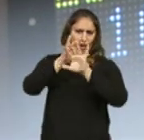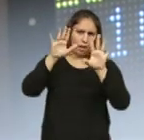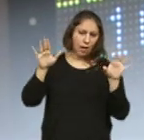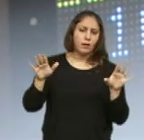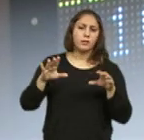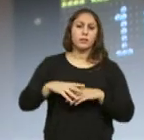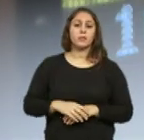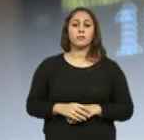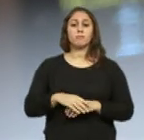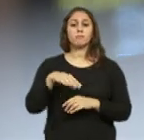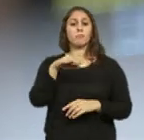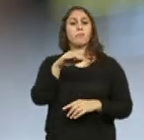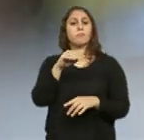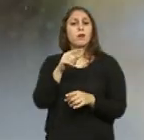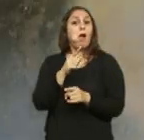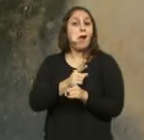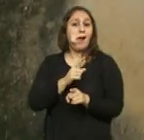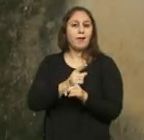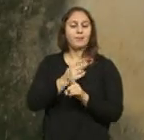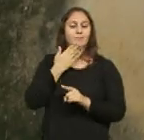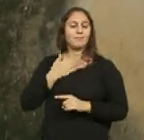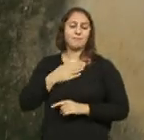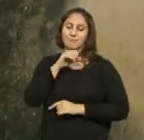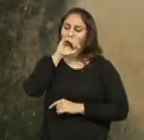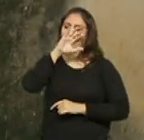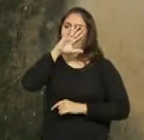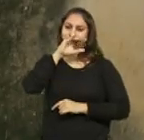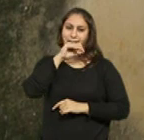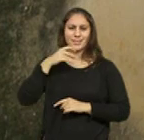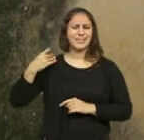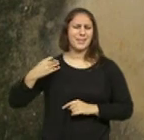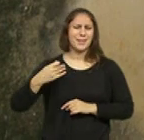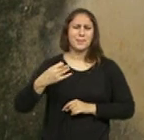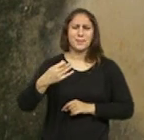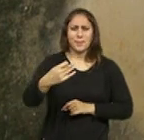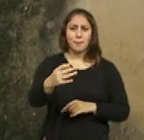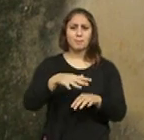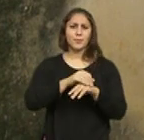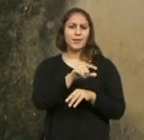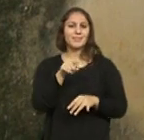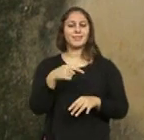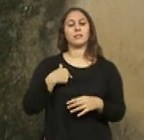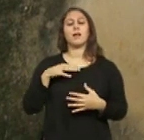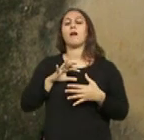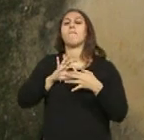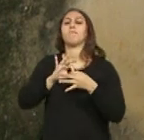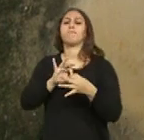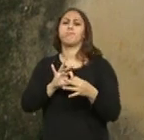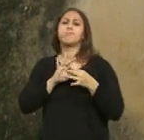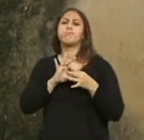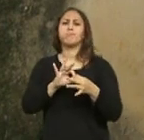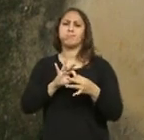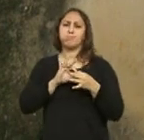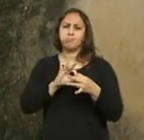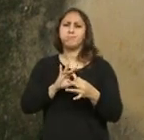é um sítio que nunca deixa de me surpreender. É por isso também que tenho com ele uma relação de